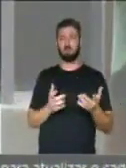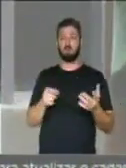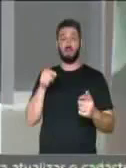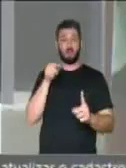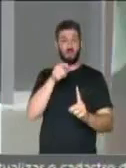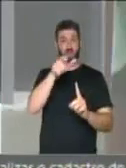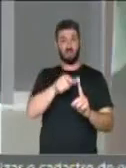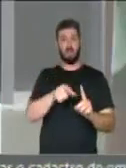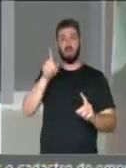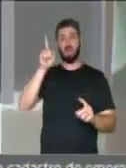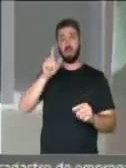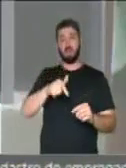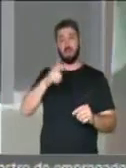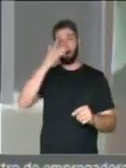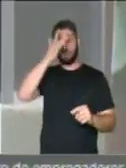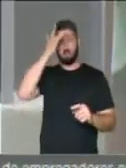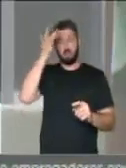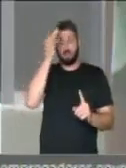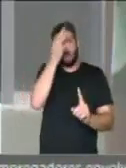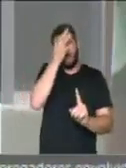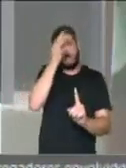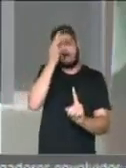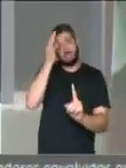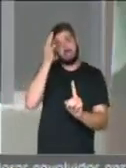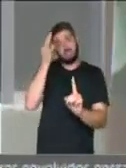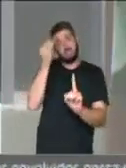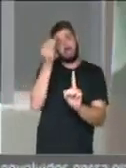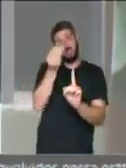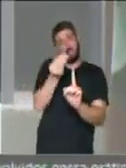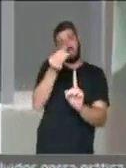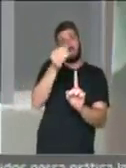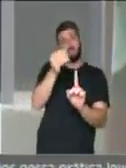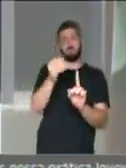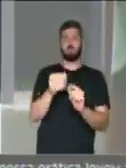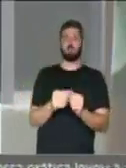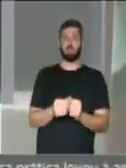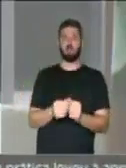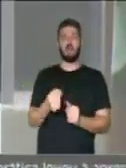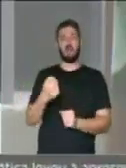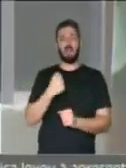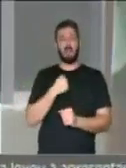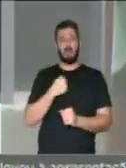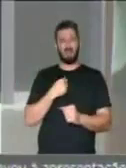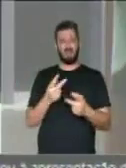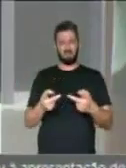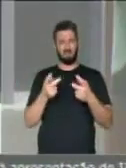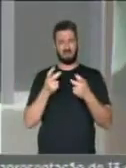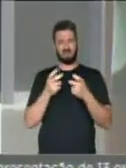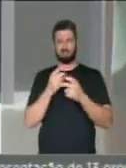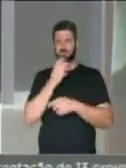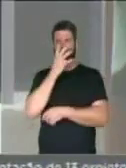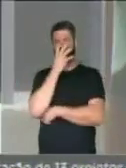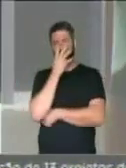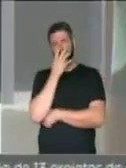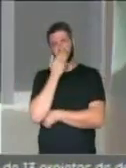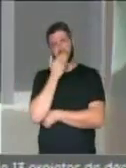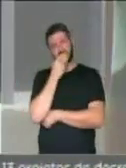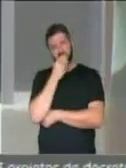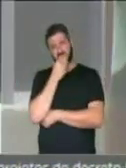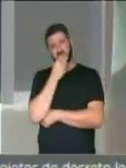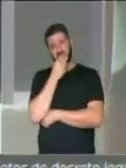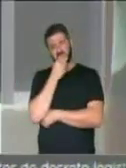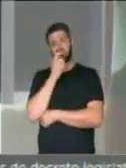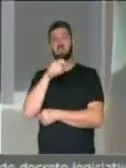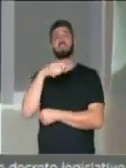ele é um inocente. E eu fico a observar que quem